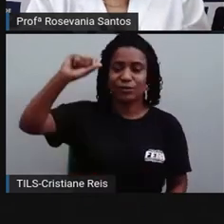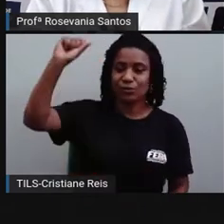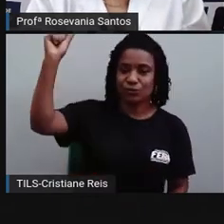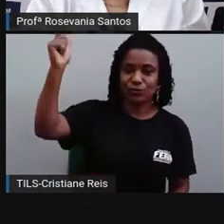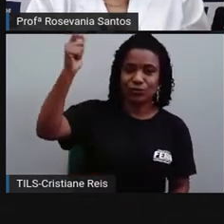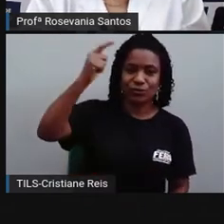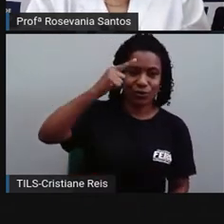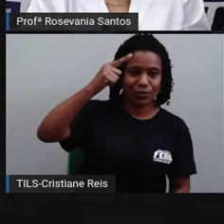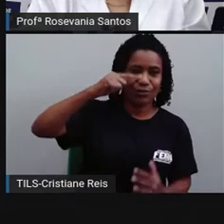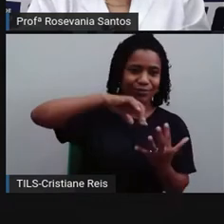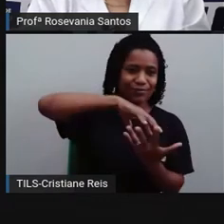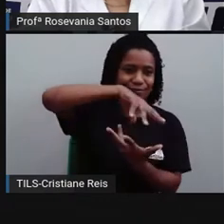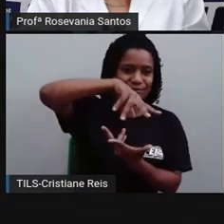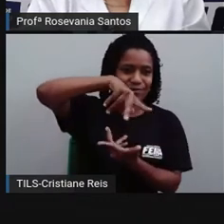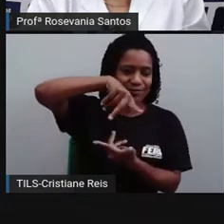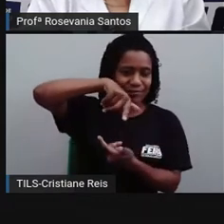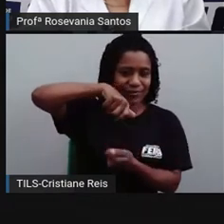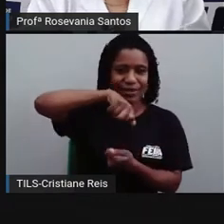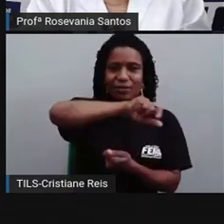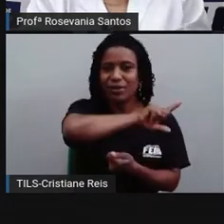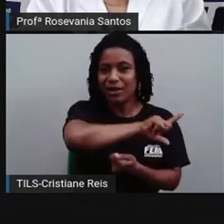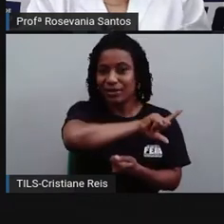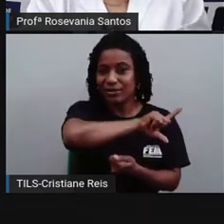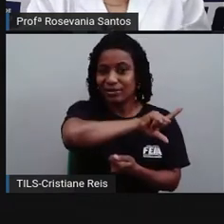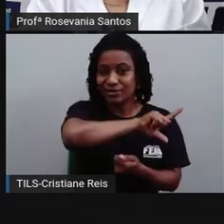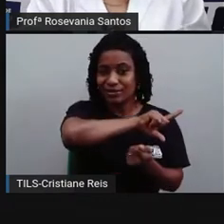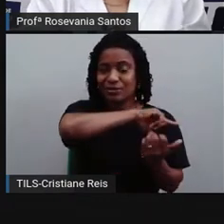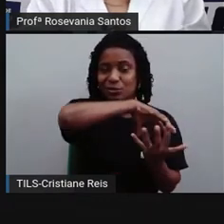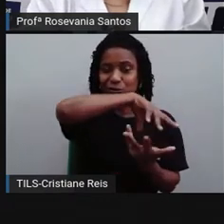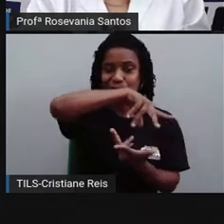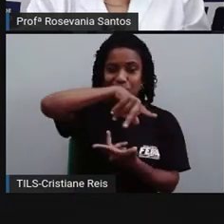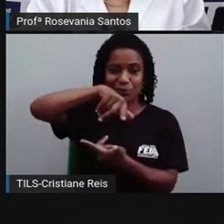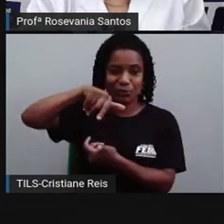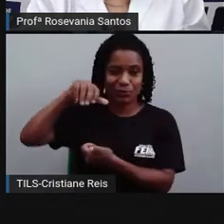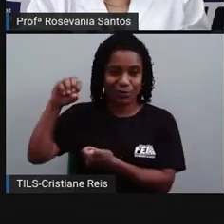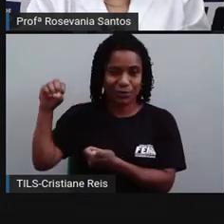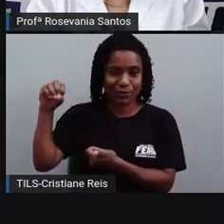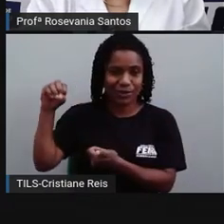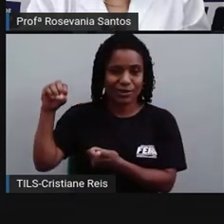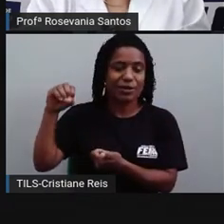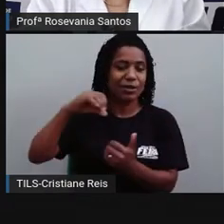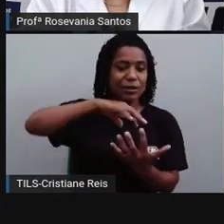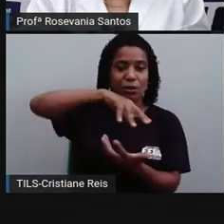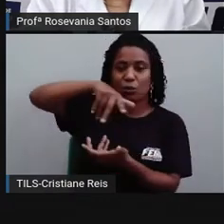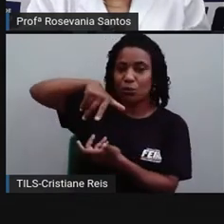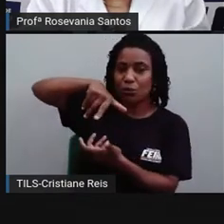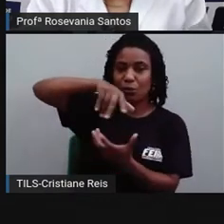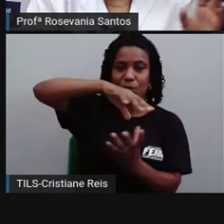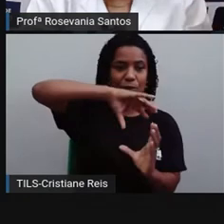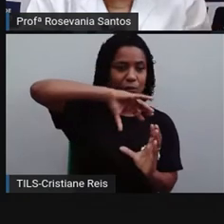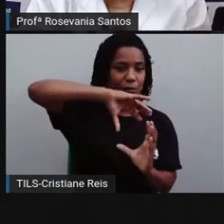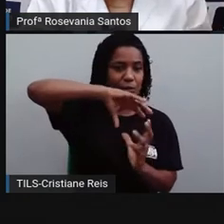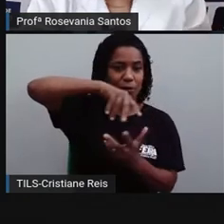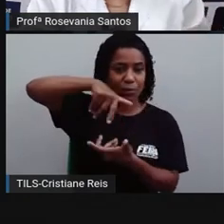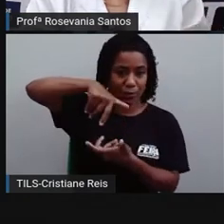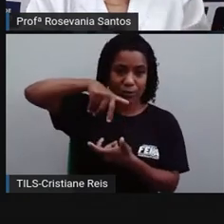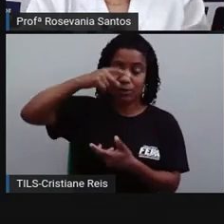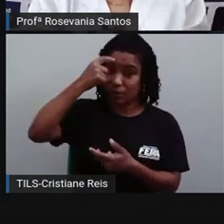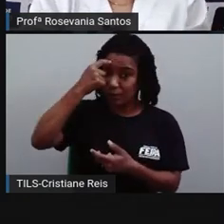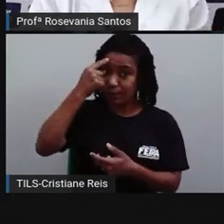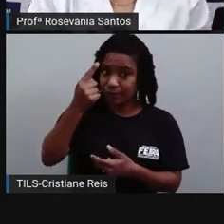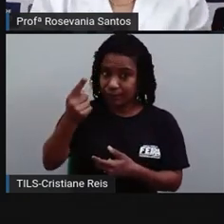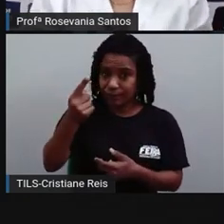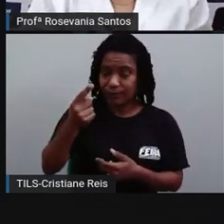a gente está girando, no caso, do oeste para o leste, mas o movimento aparente do Sol, ele vem do leste para o oeste, é o contrário, né?